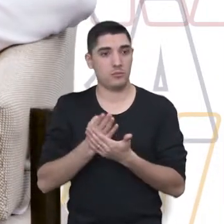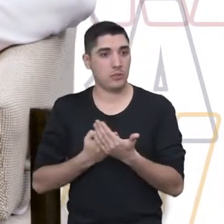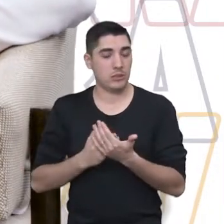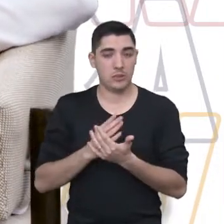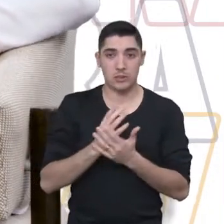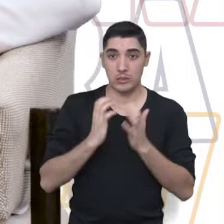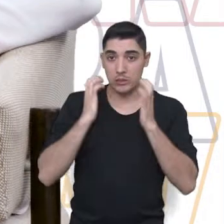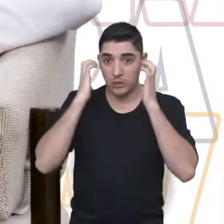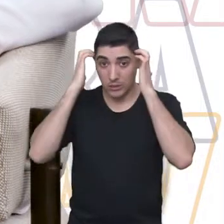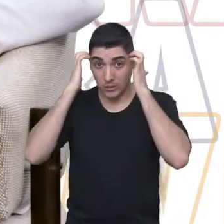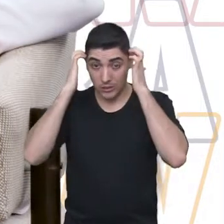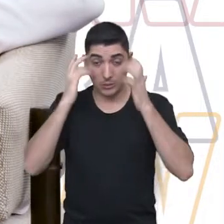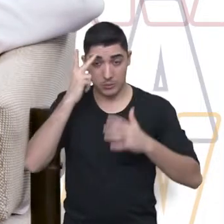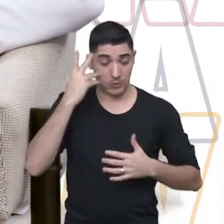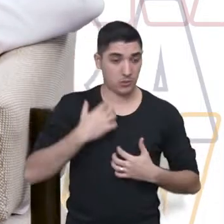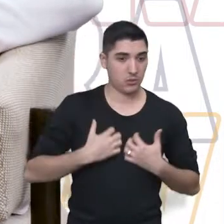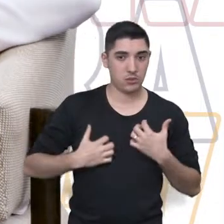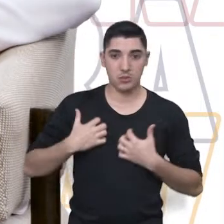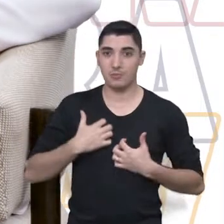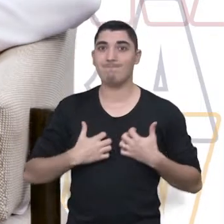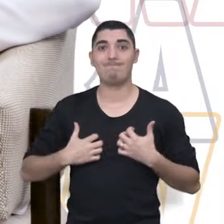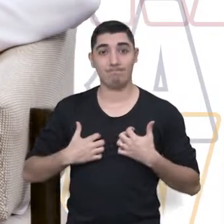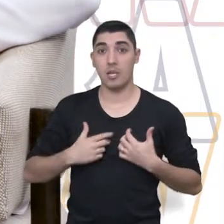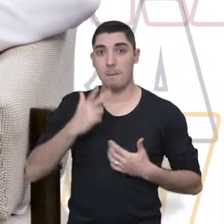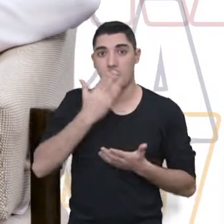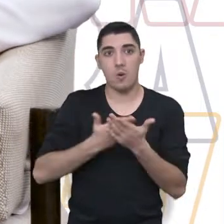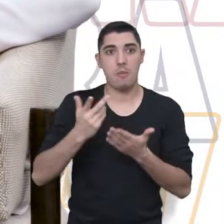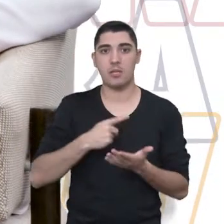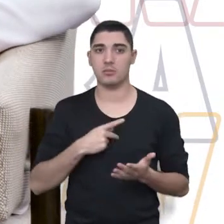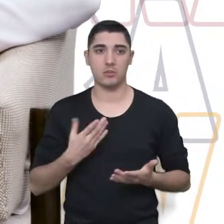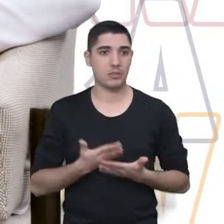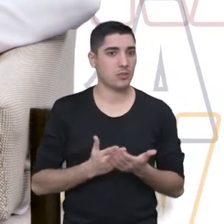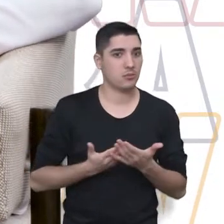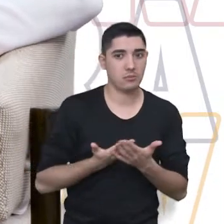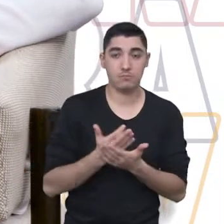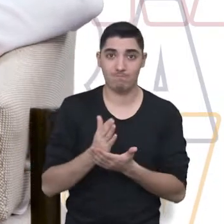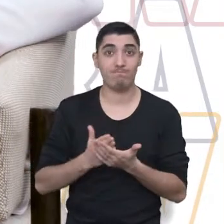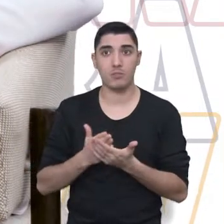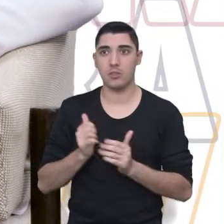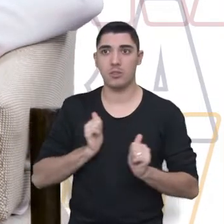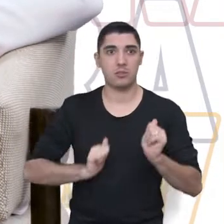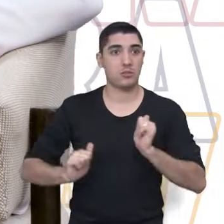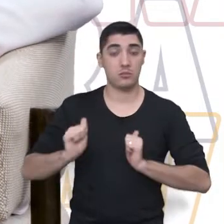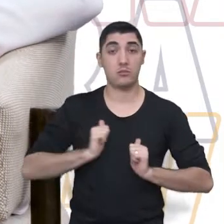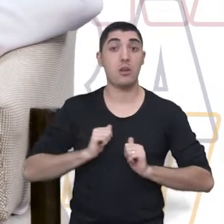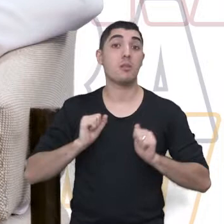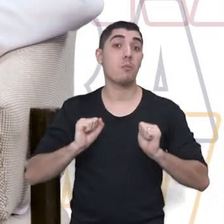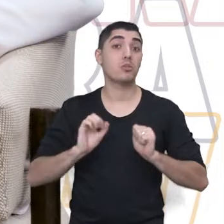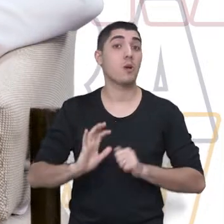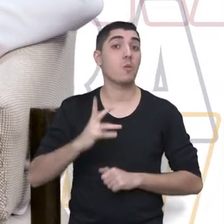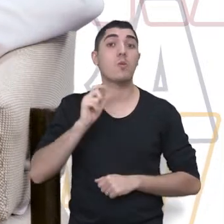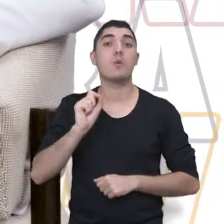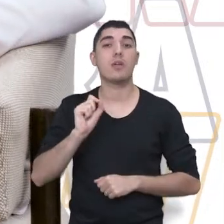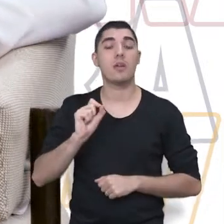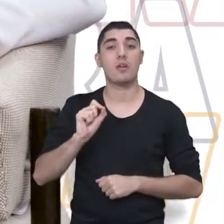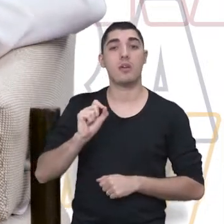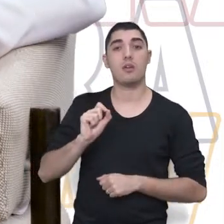As pessoas, quando tem a notícia, ficam desesperadas. Algumas podem ficar, como a gente chama, de